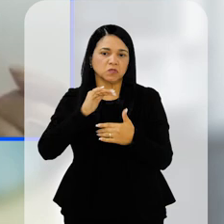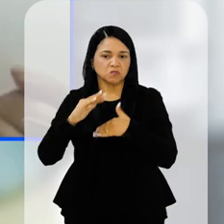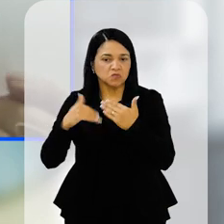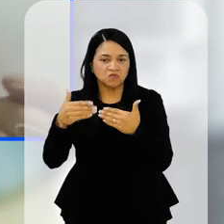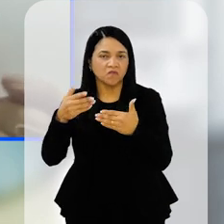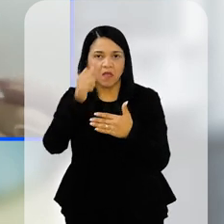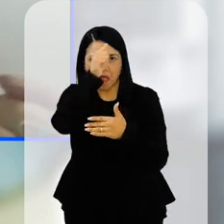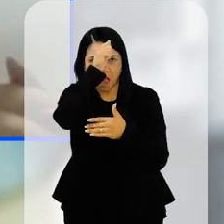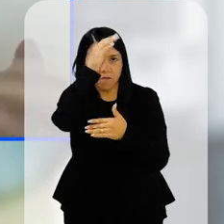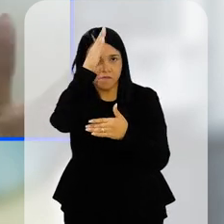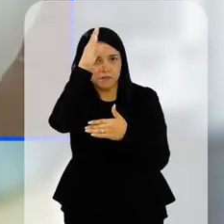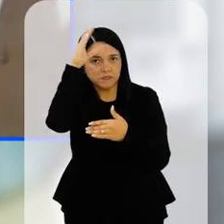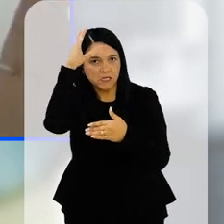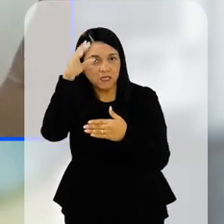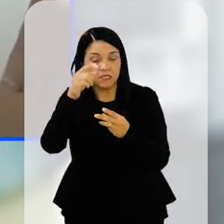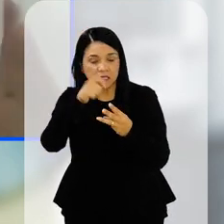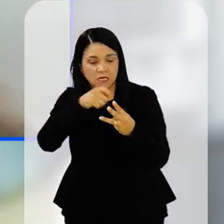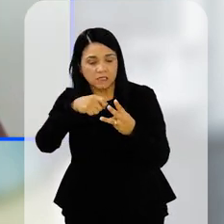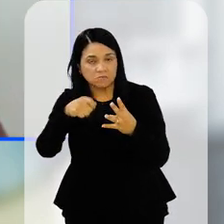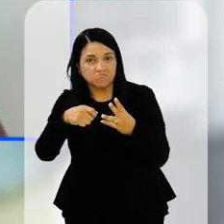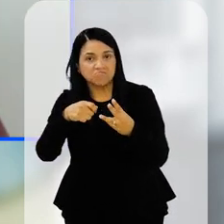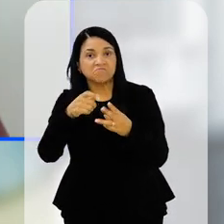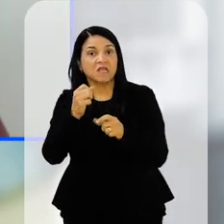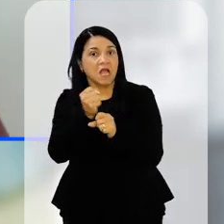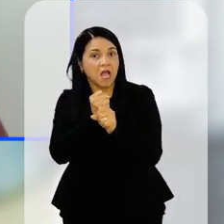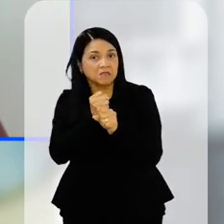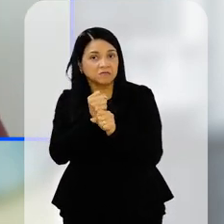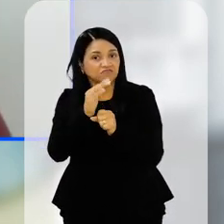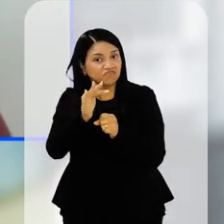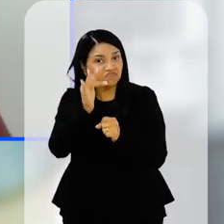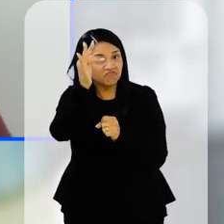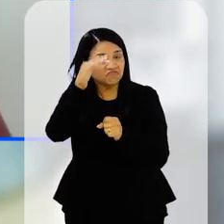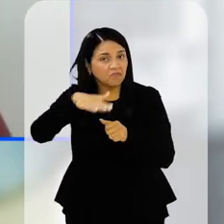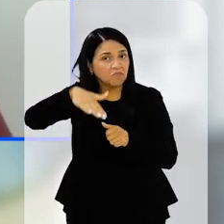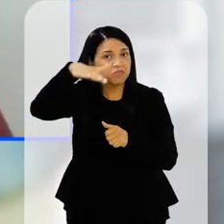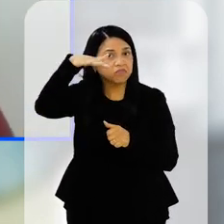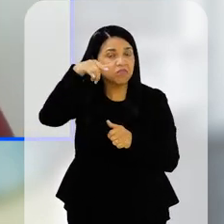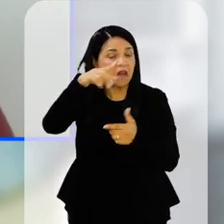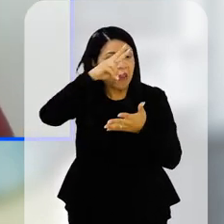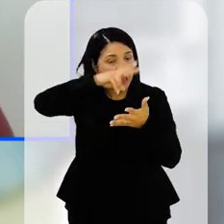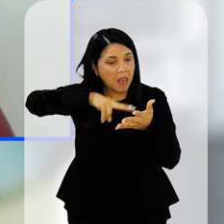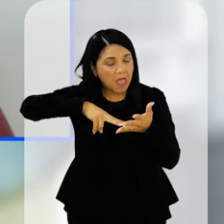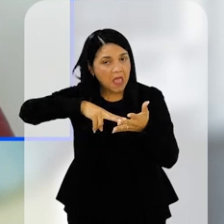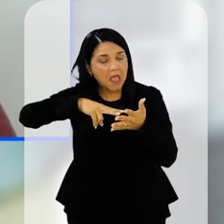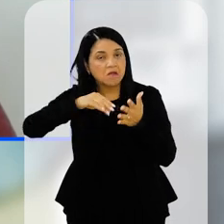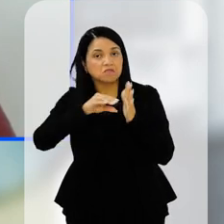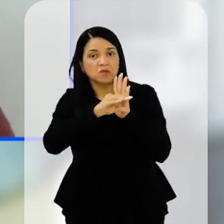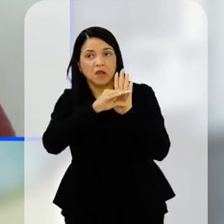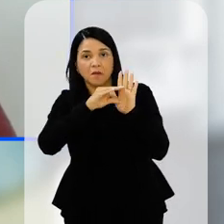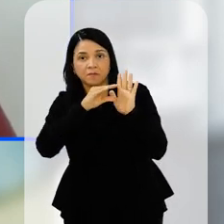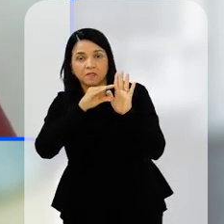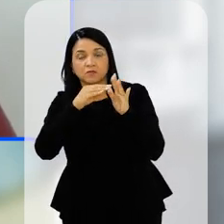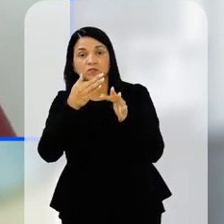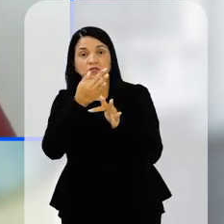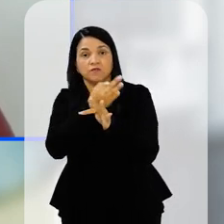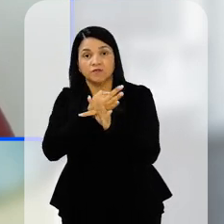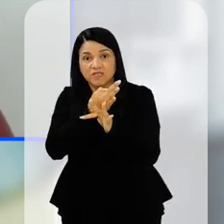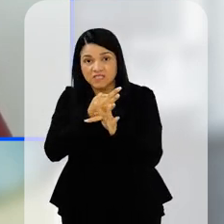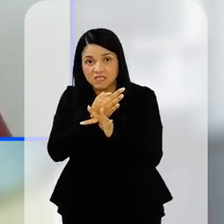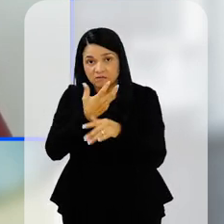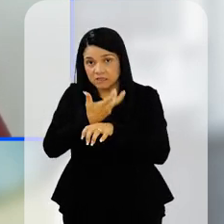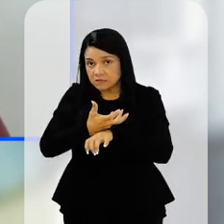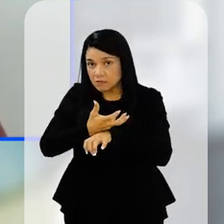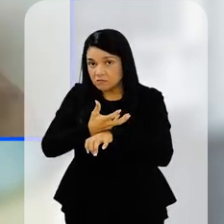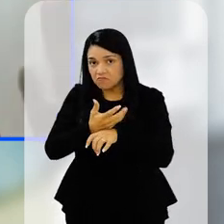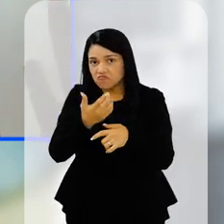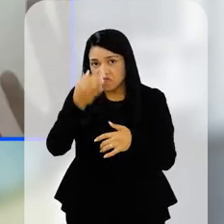desenvolvo bem na alfabetização nesses três primeiros anos, lá na frente, quando eu precisar ler um capítulo de Fíblicas, será que eu vou